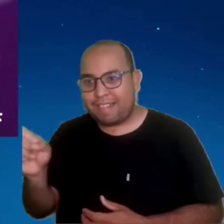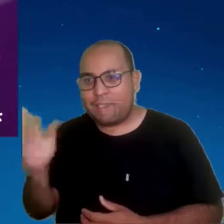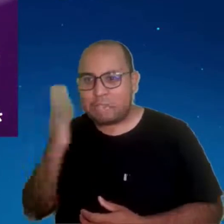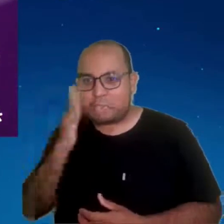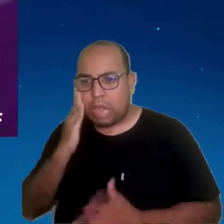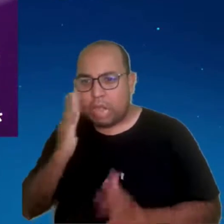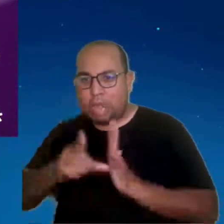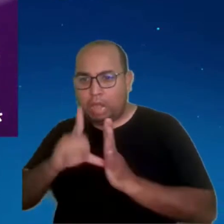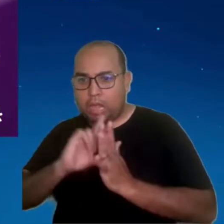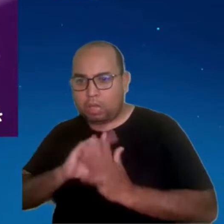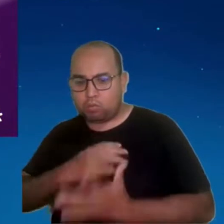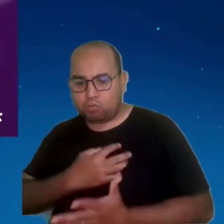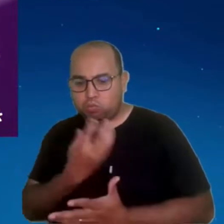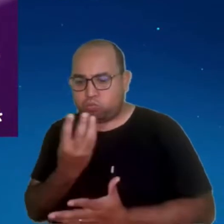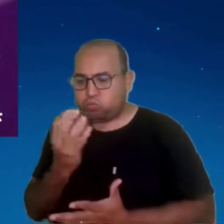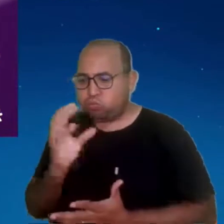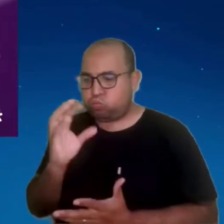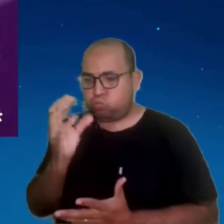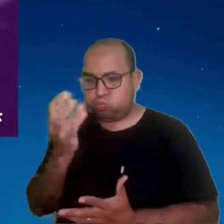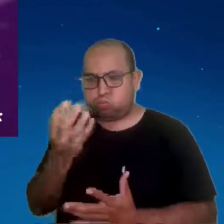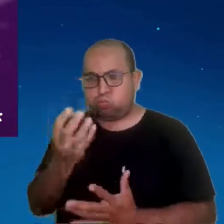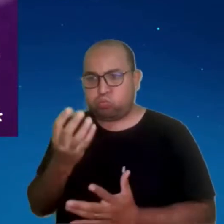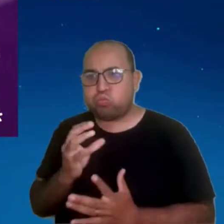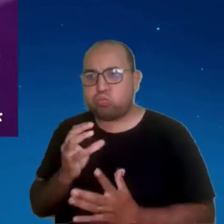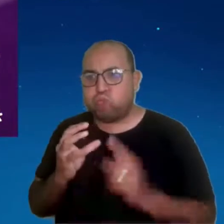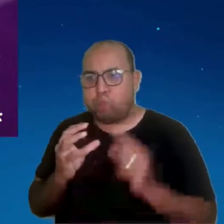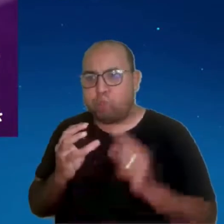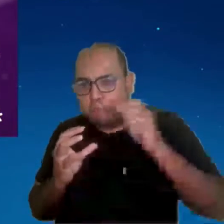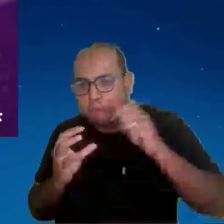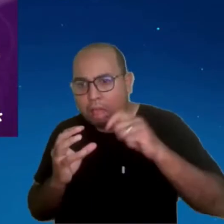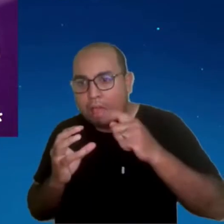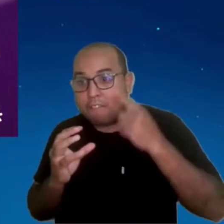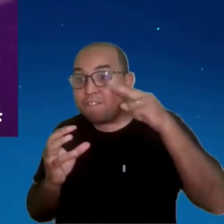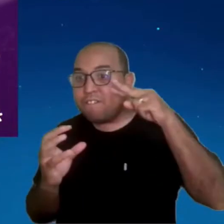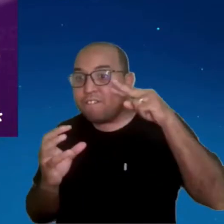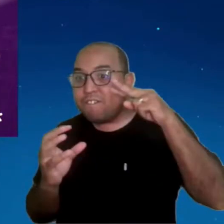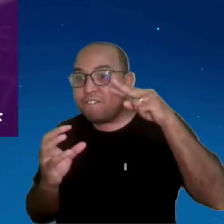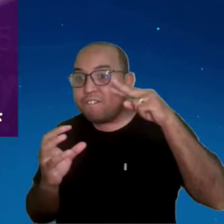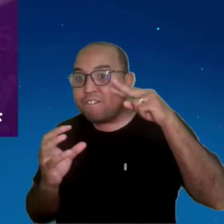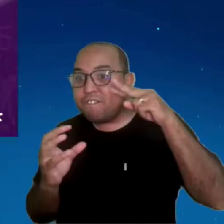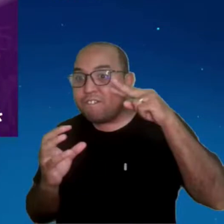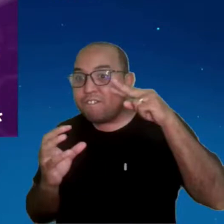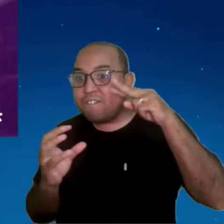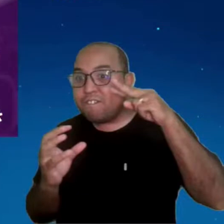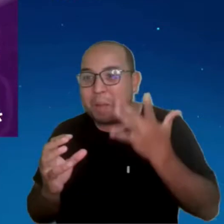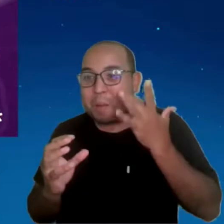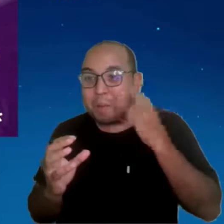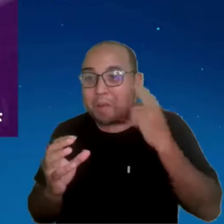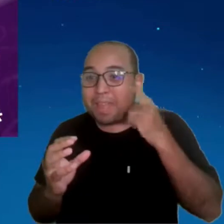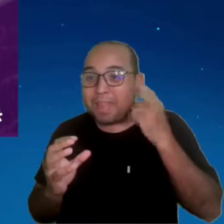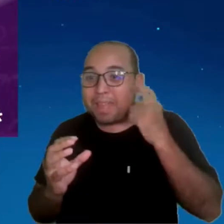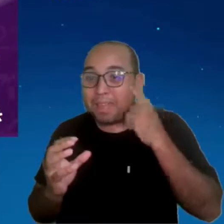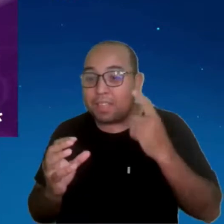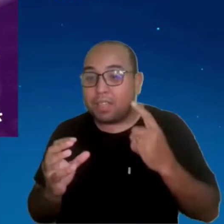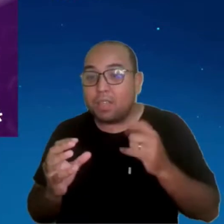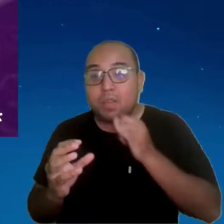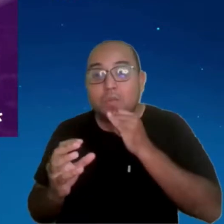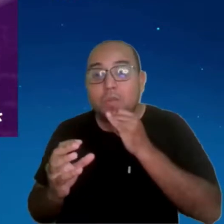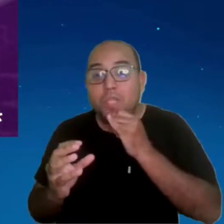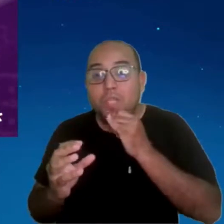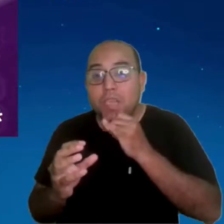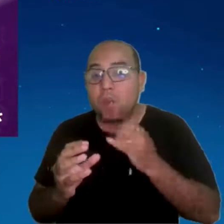Então o gêmeo digital também cabe para designer aqui. Você está pensando em uma peça, em uma joia, você pode criar o gêmeo digital dessa joia, você corta ali,